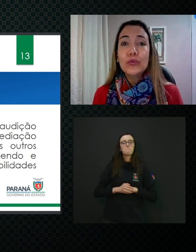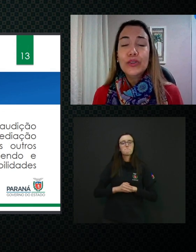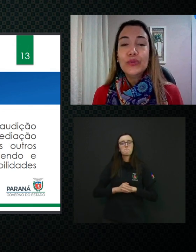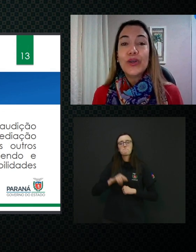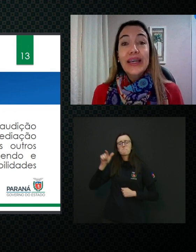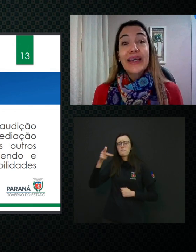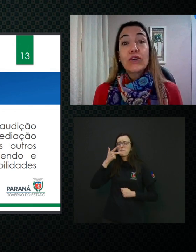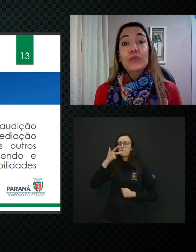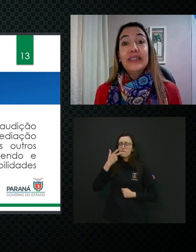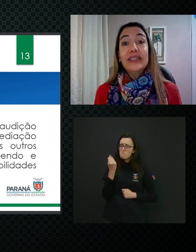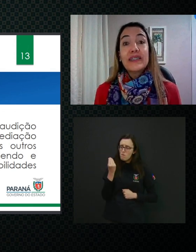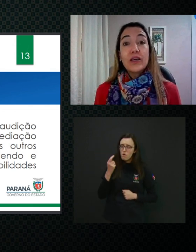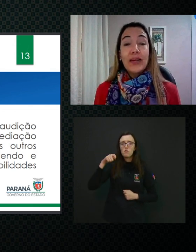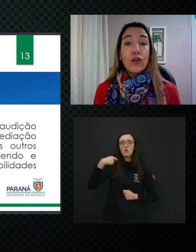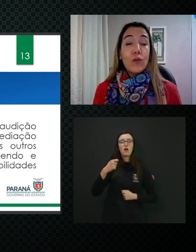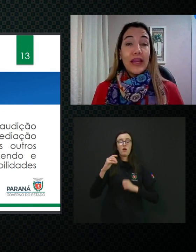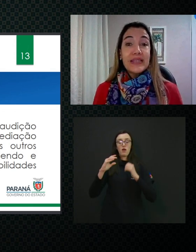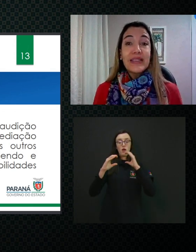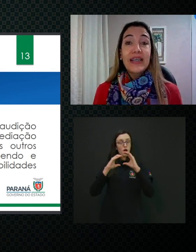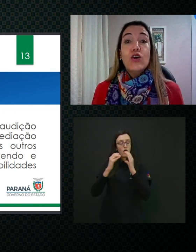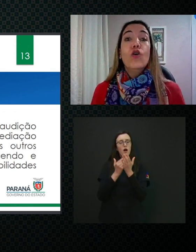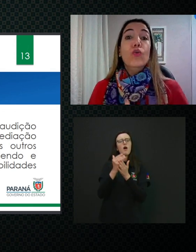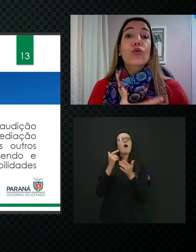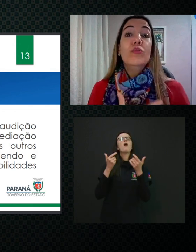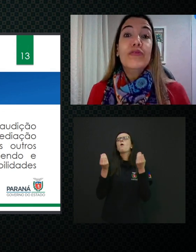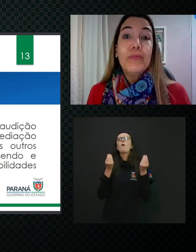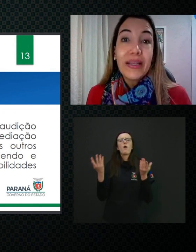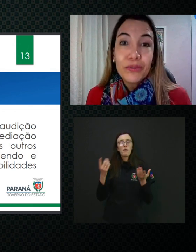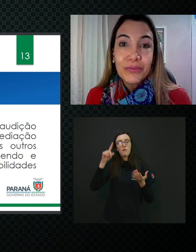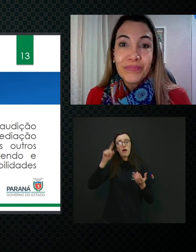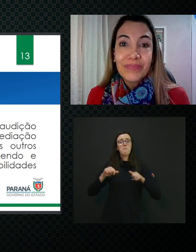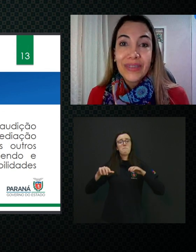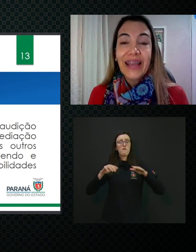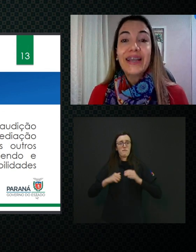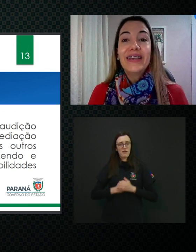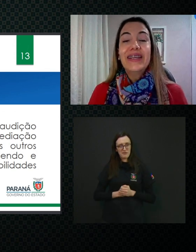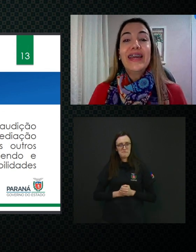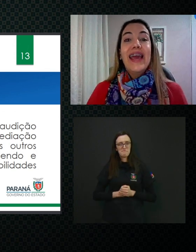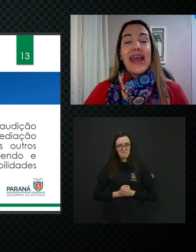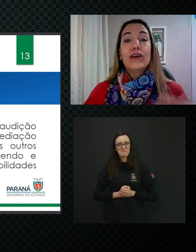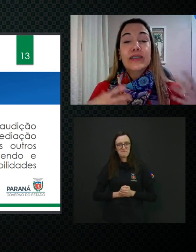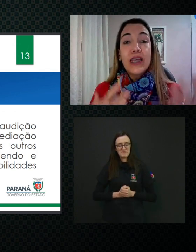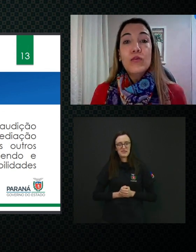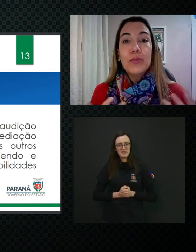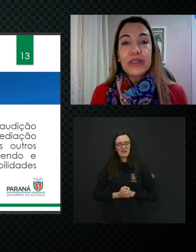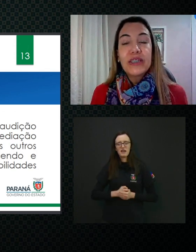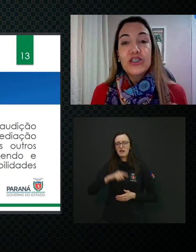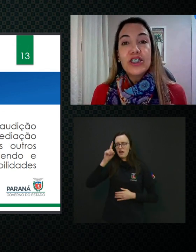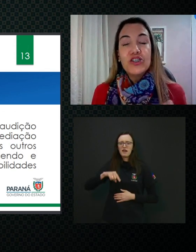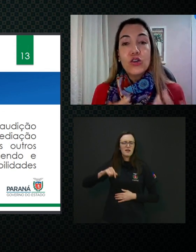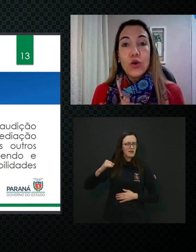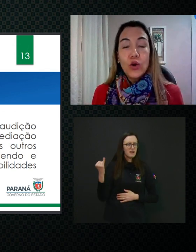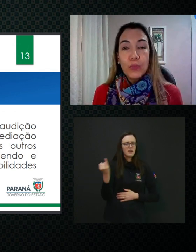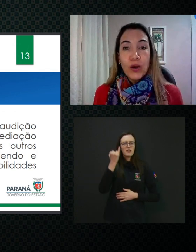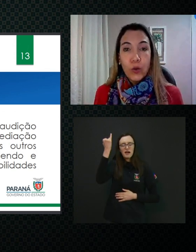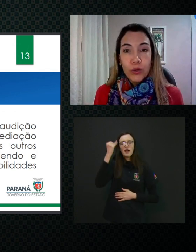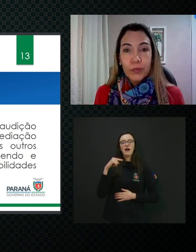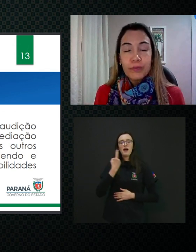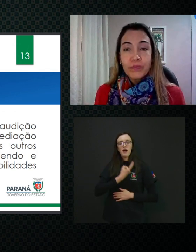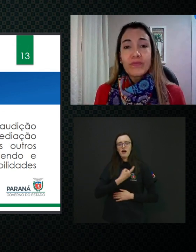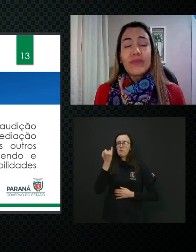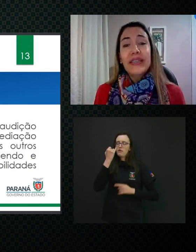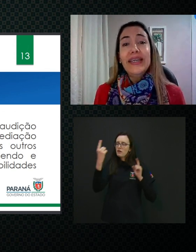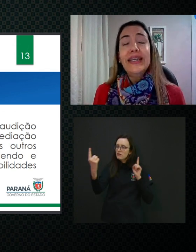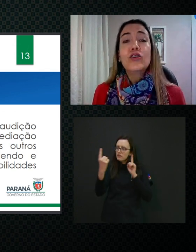fala muito que a comunicação, ela começa com o movimento, né, que é tão importante este corpo a